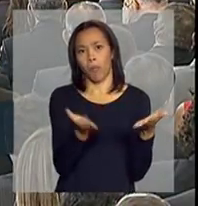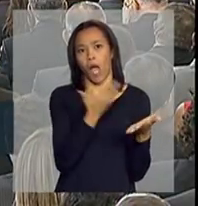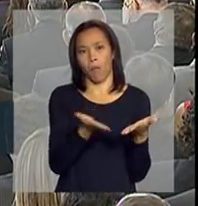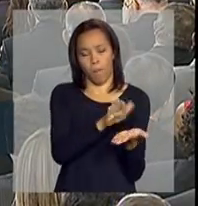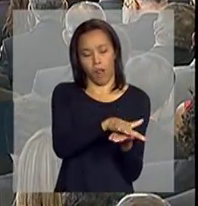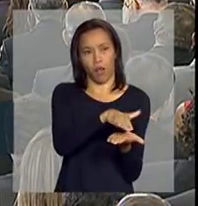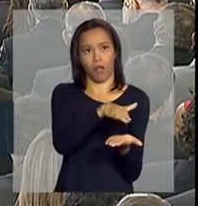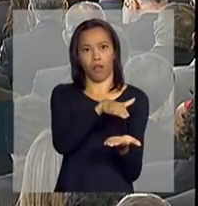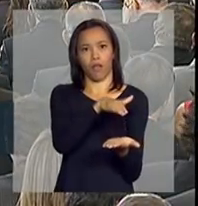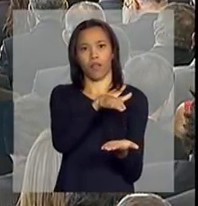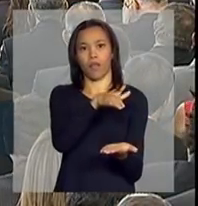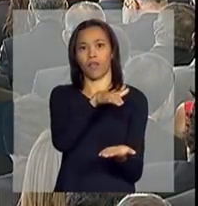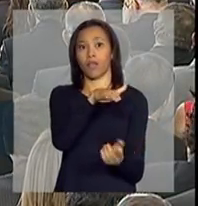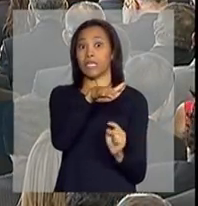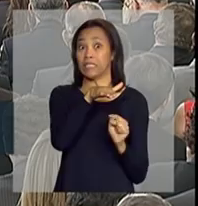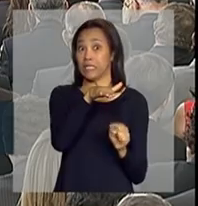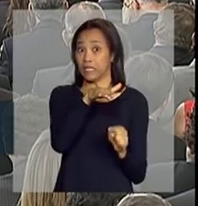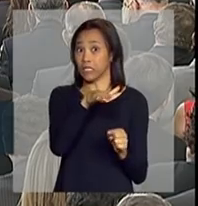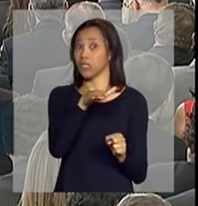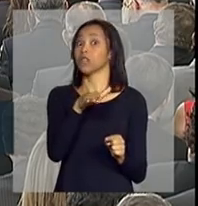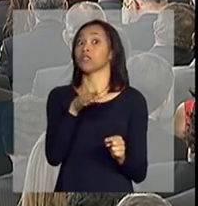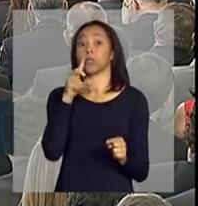grande biombo da corrupção.